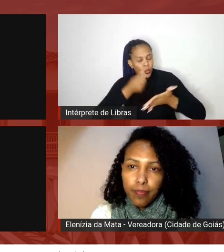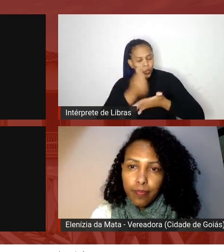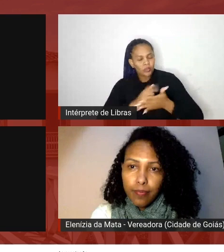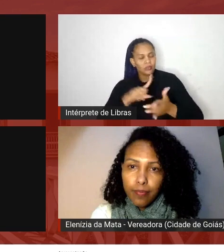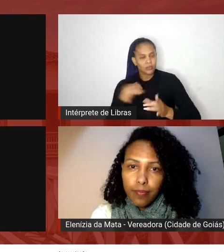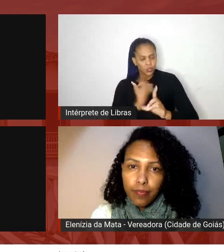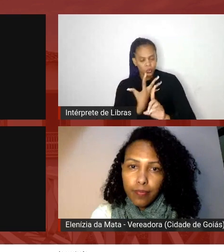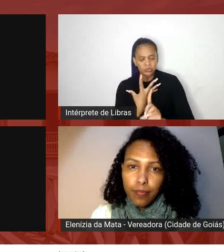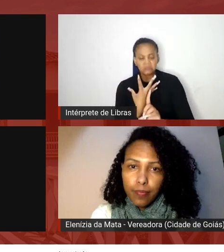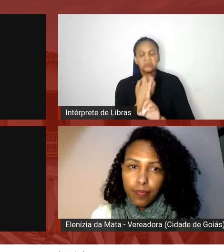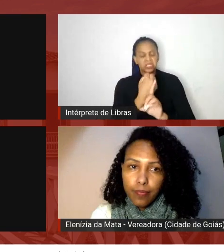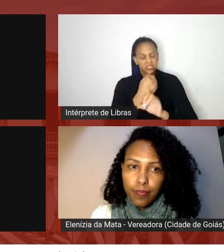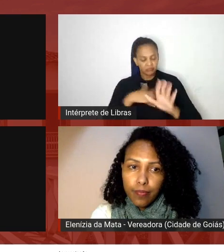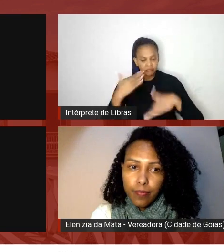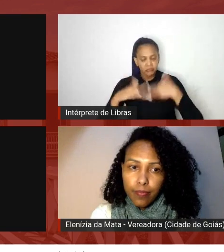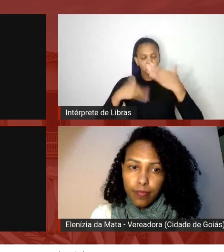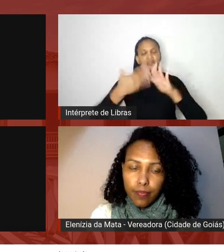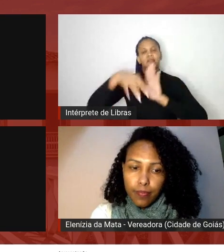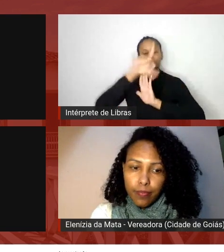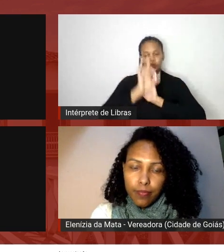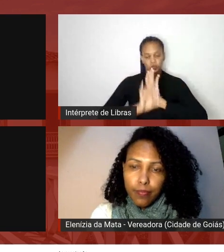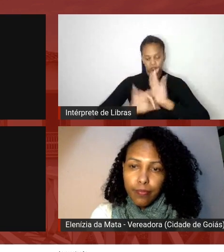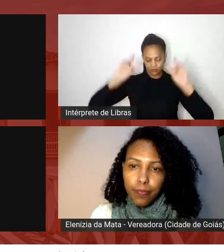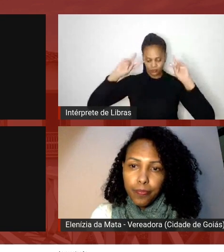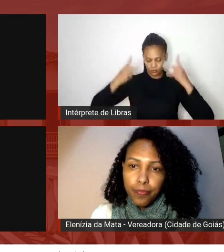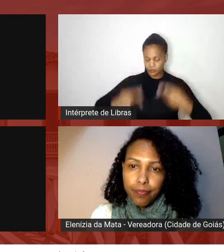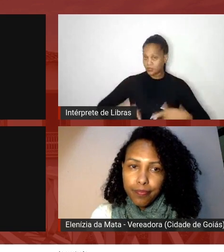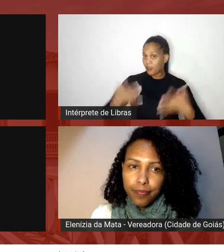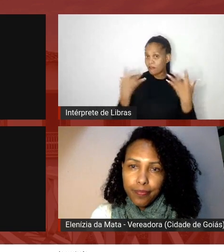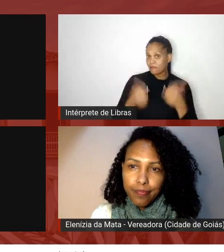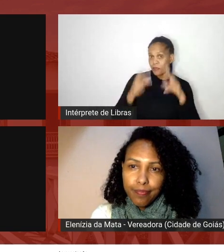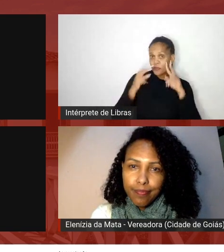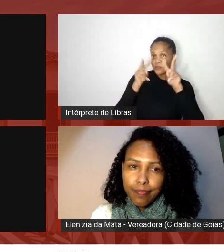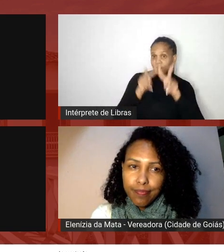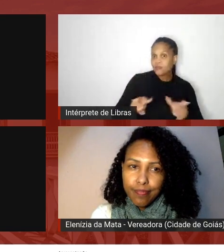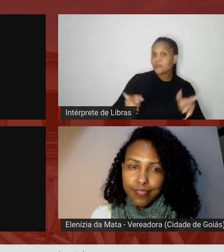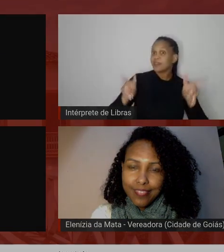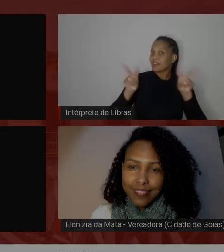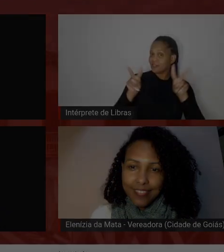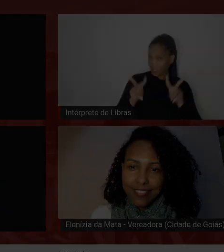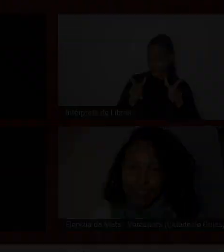luta pelos direitos humanos então vamos lá assistir a poesia na cidade de Goiás de Goiás